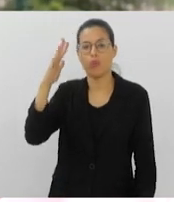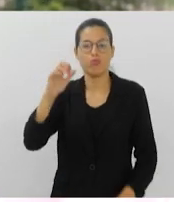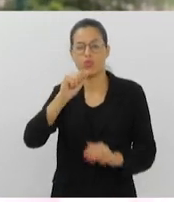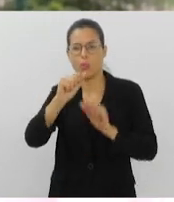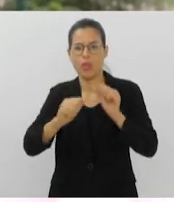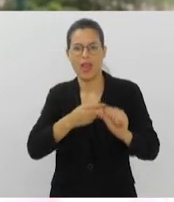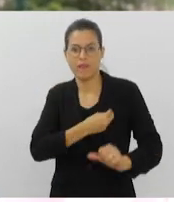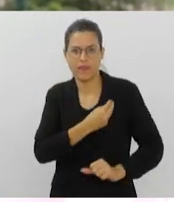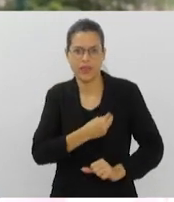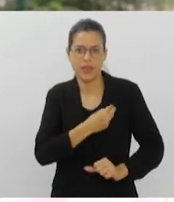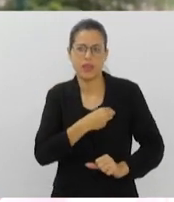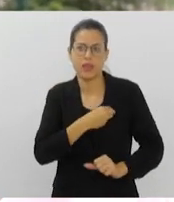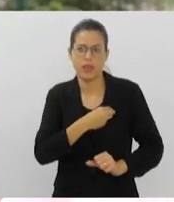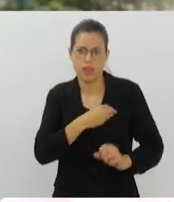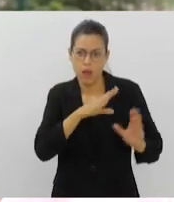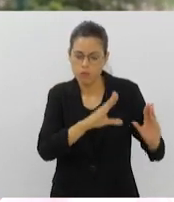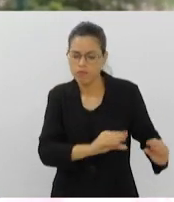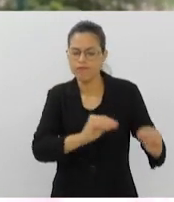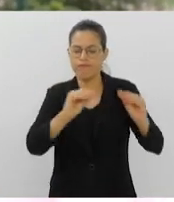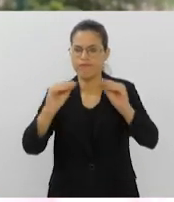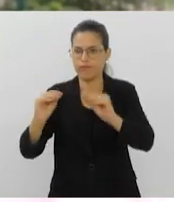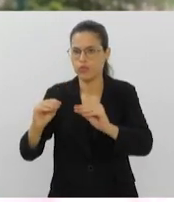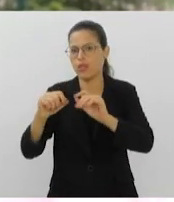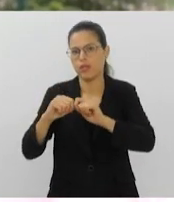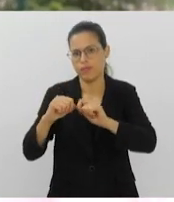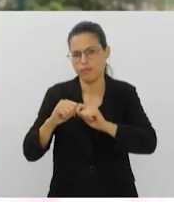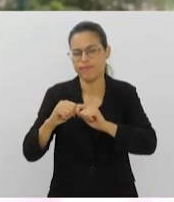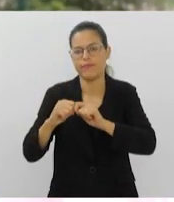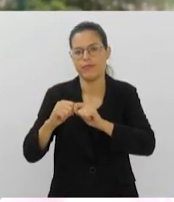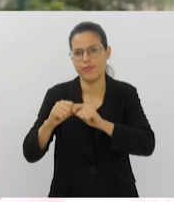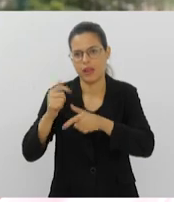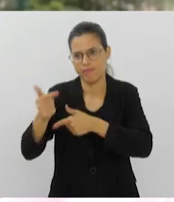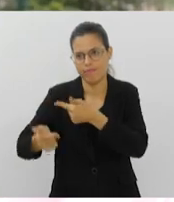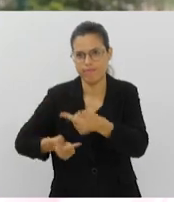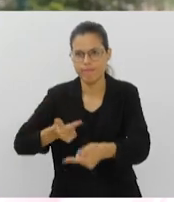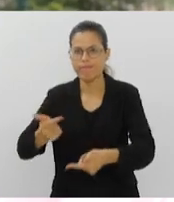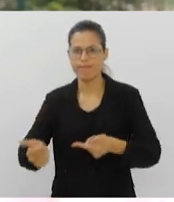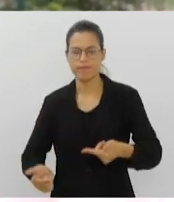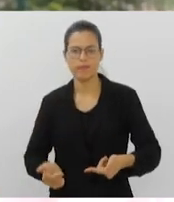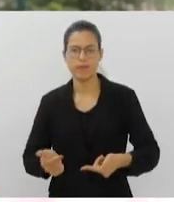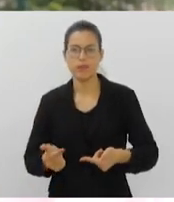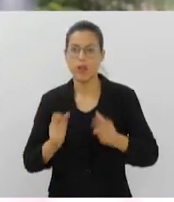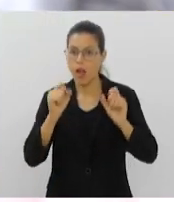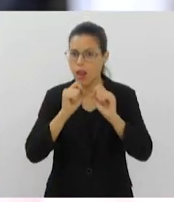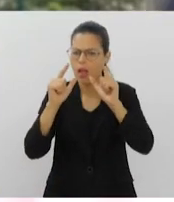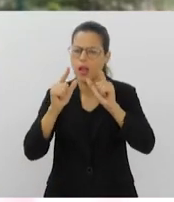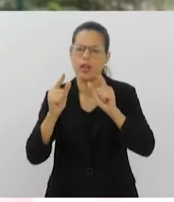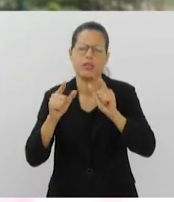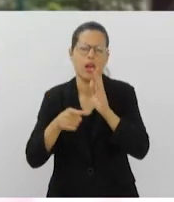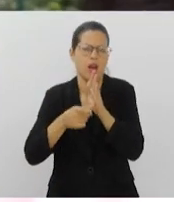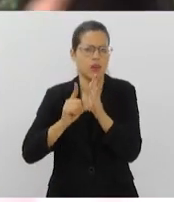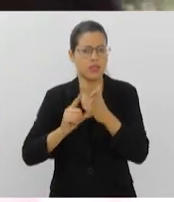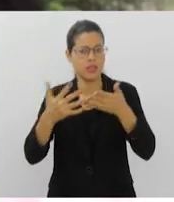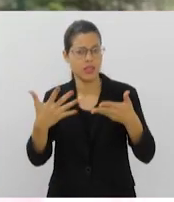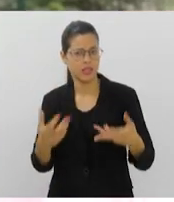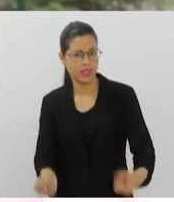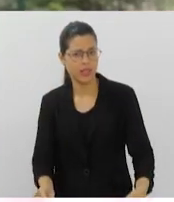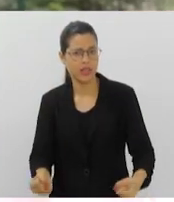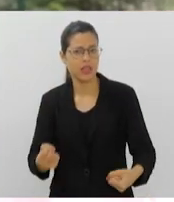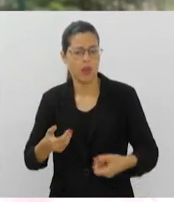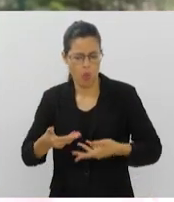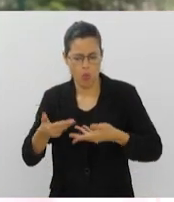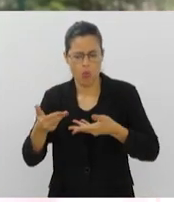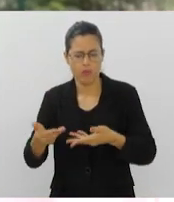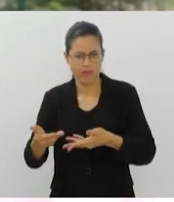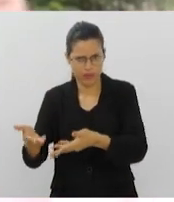migrando para esses trabalhos. E aí eu também já deixo um alerta de que, antes de aceitarem esse convite, é importante que as pessoas